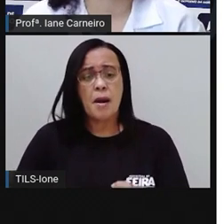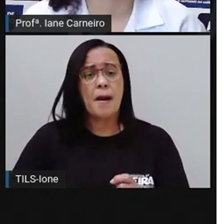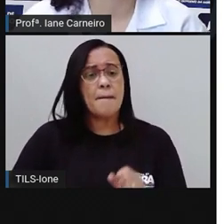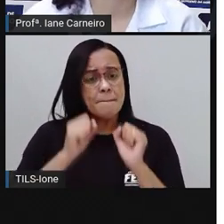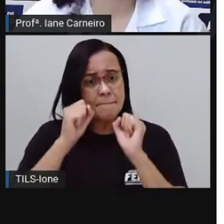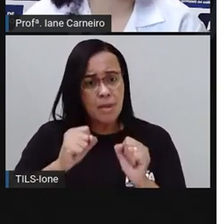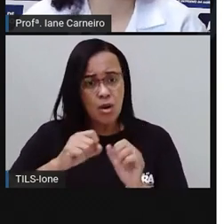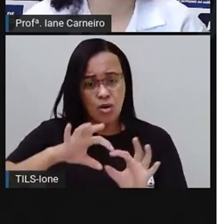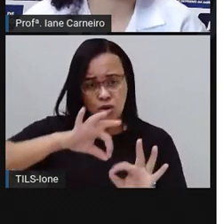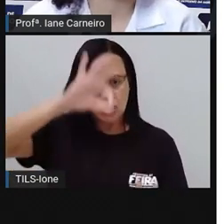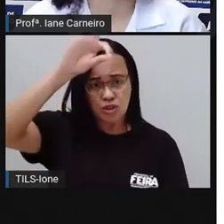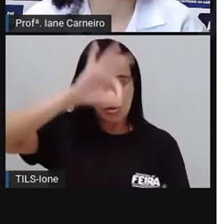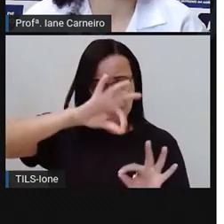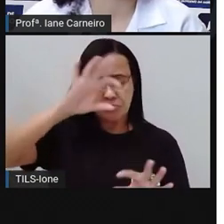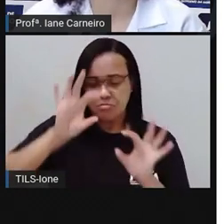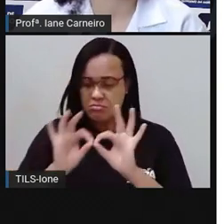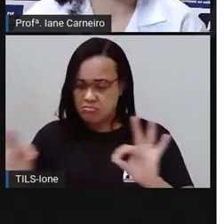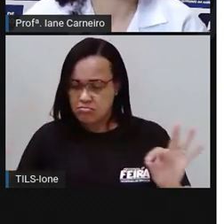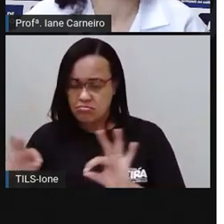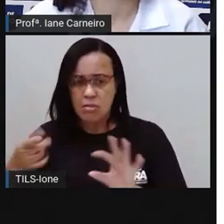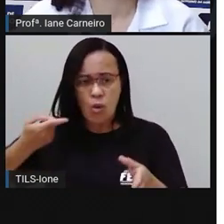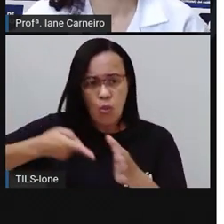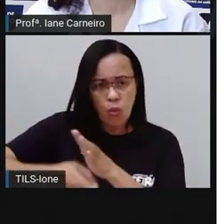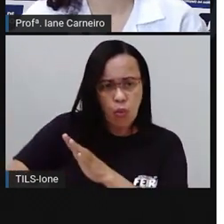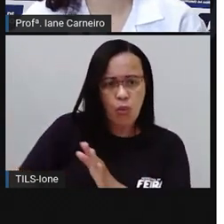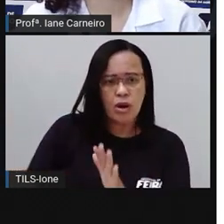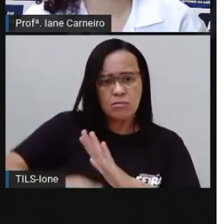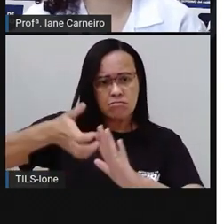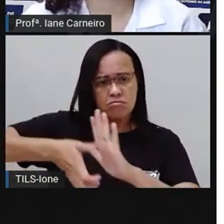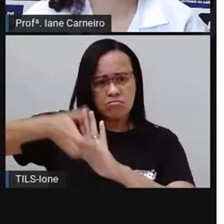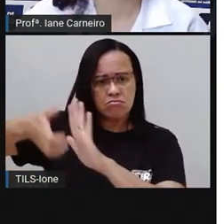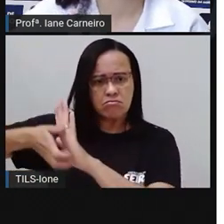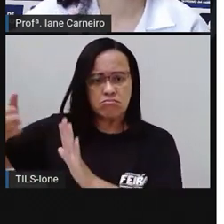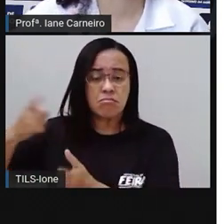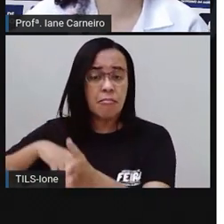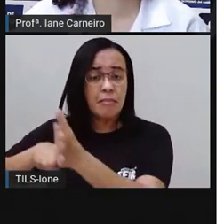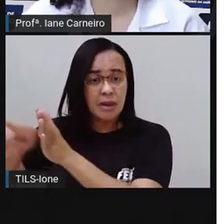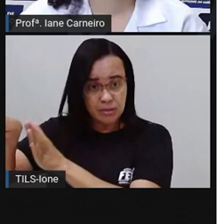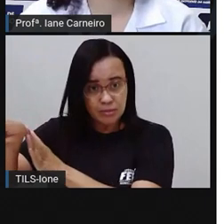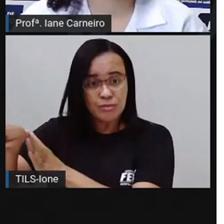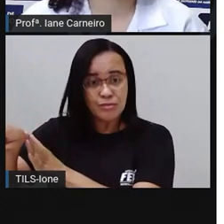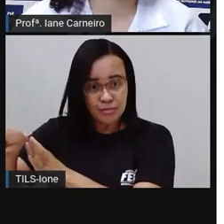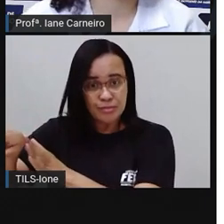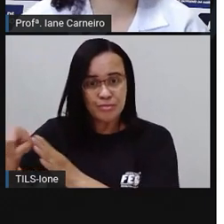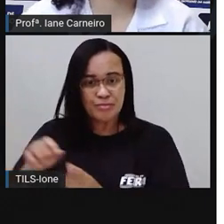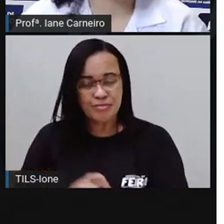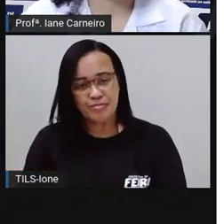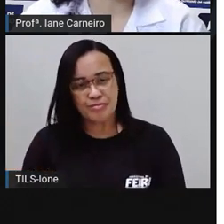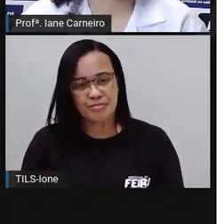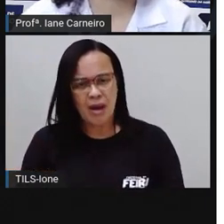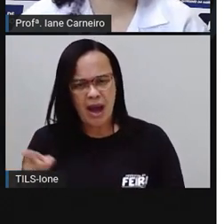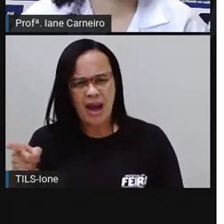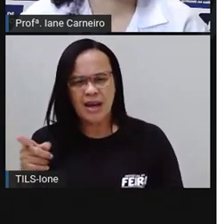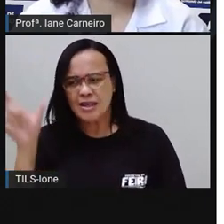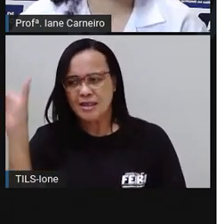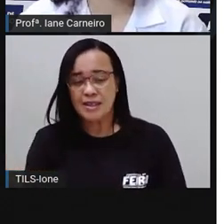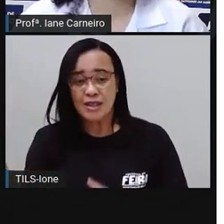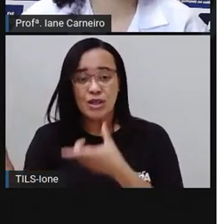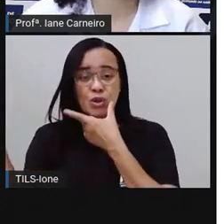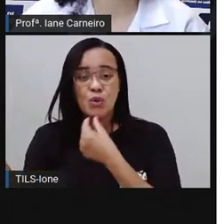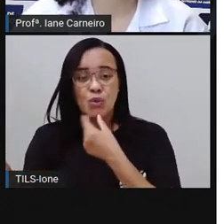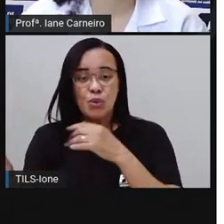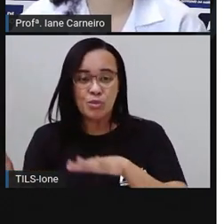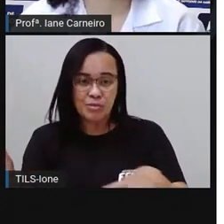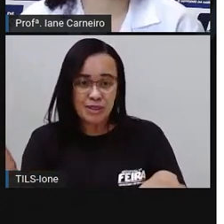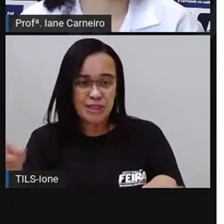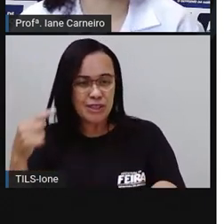largura por três metros de profundidade? Perguntou o Duende. Theo fingiu que pensava. Essa é